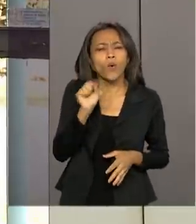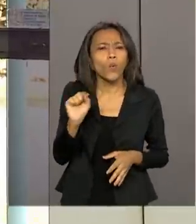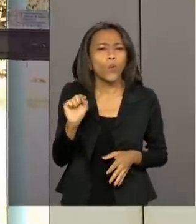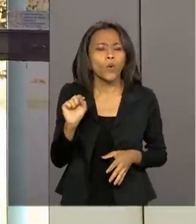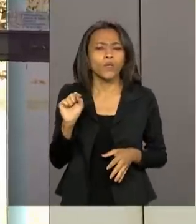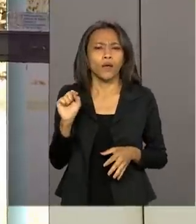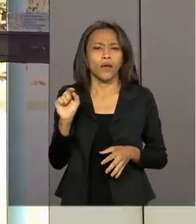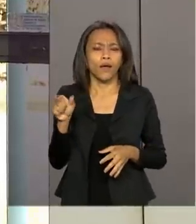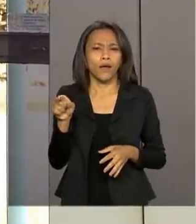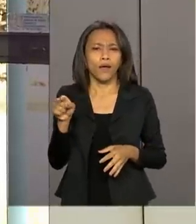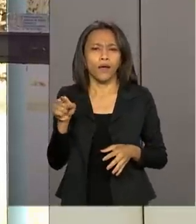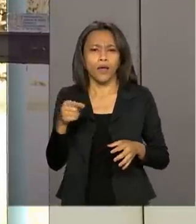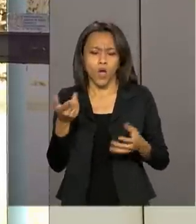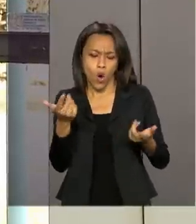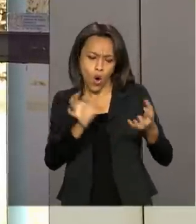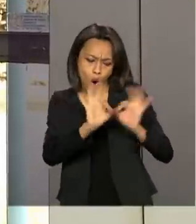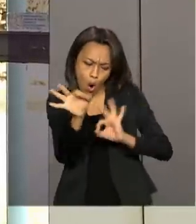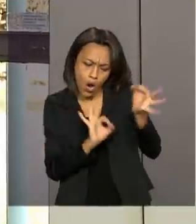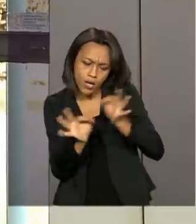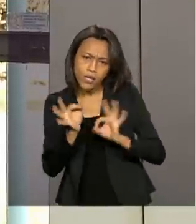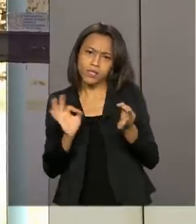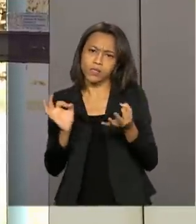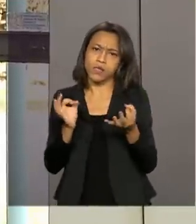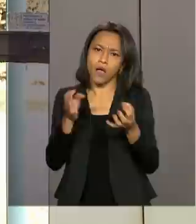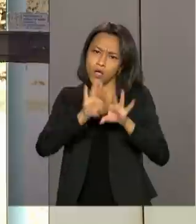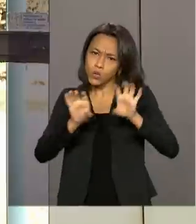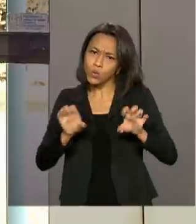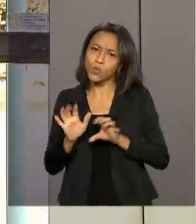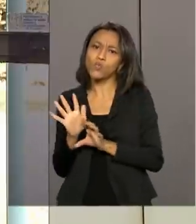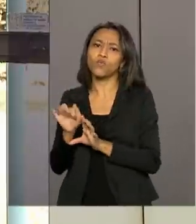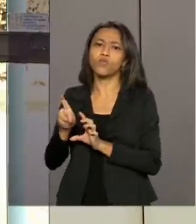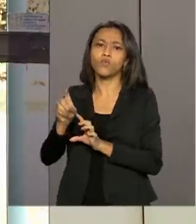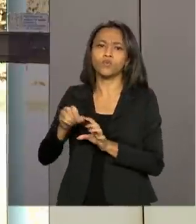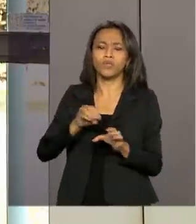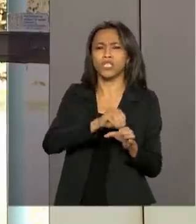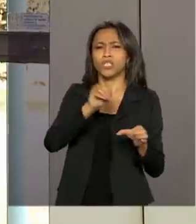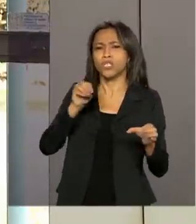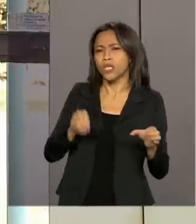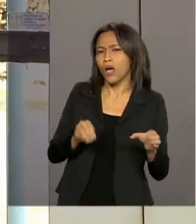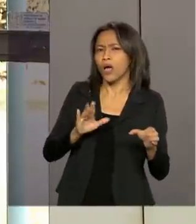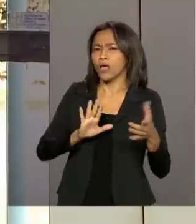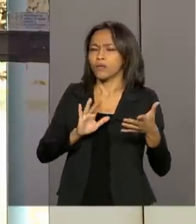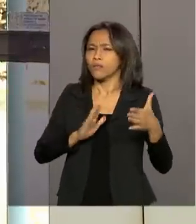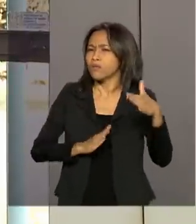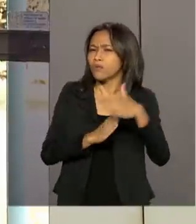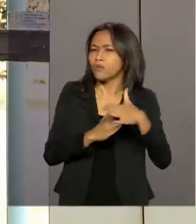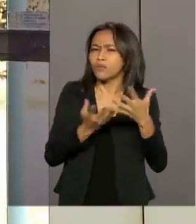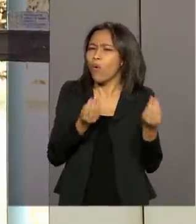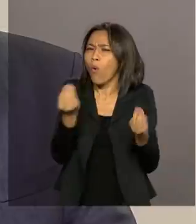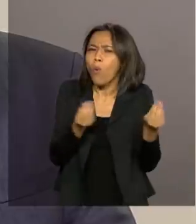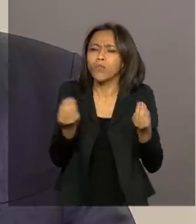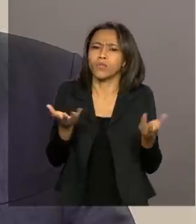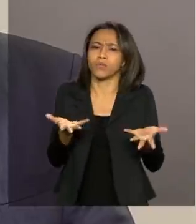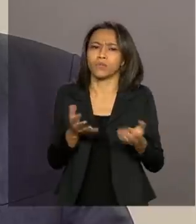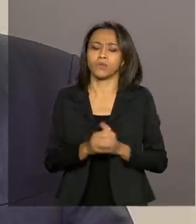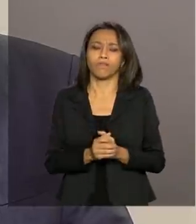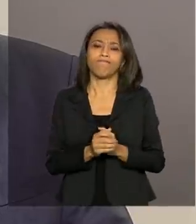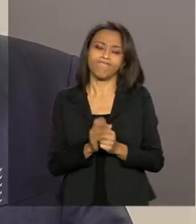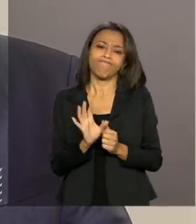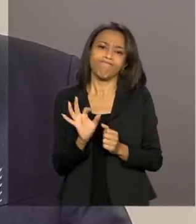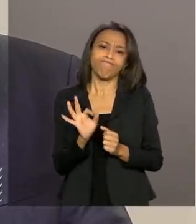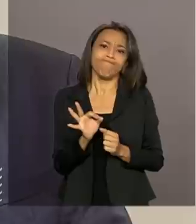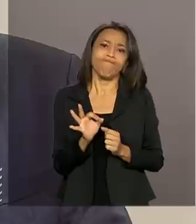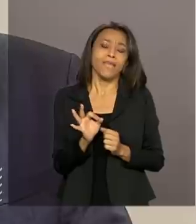a questão de reestruturar o fundo e tirar ele do orçamento e do teto de gastos. Como é que seria isso? Não, na realidade,